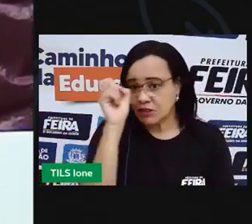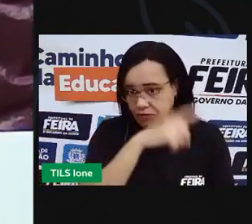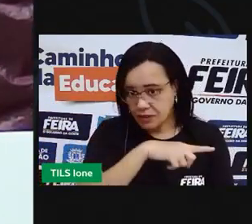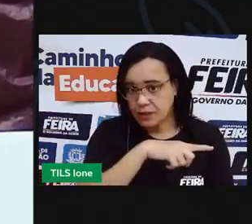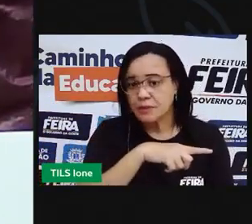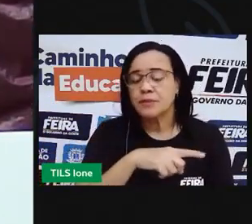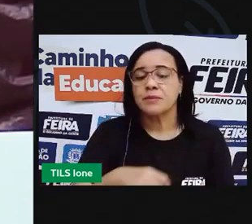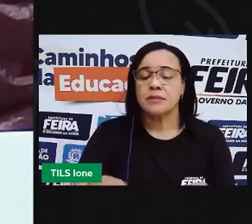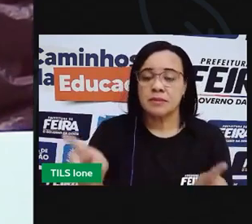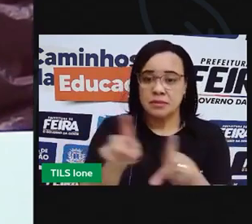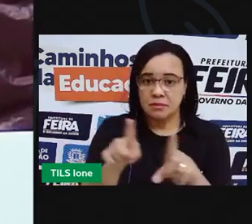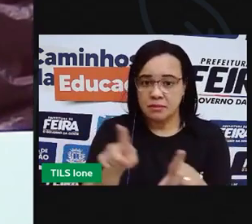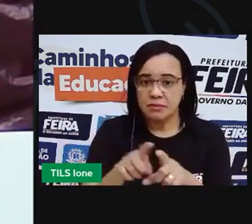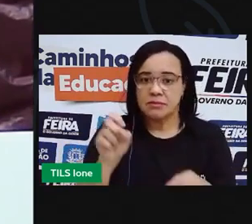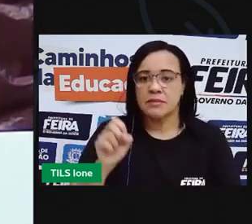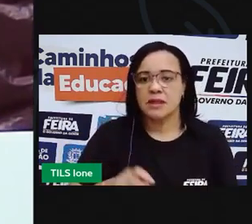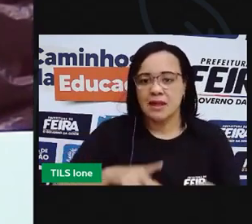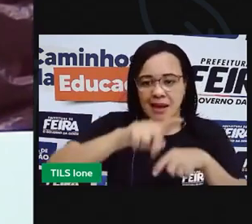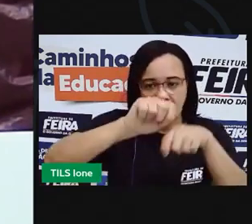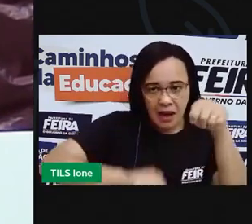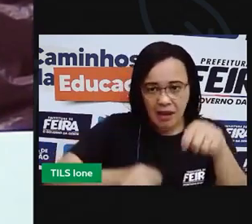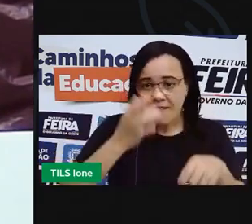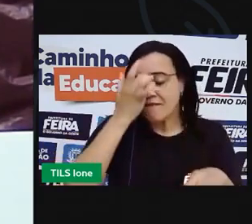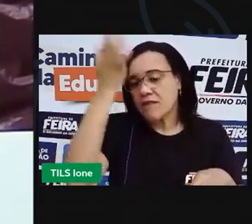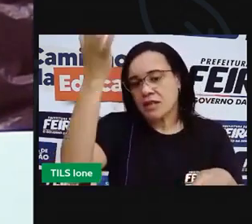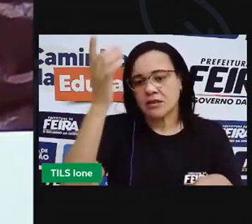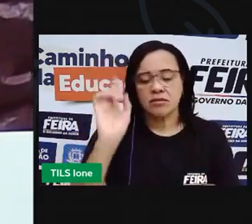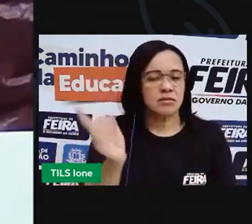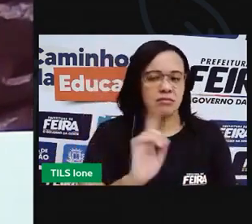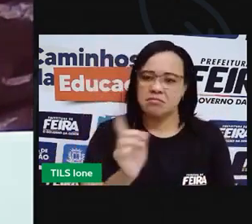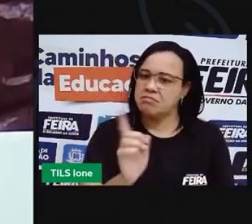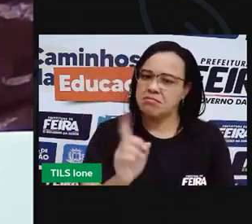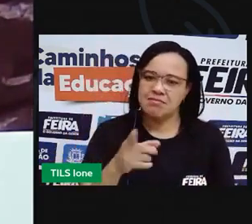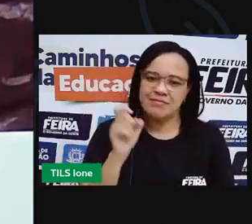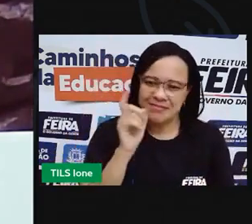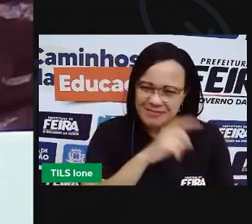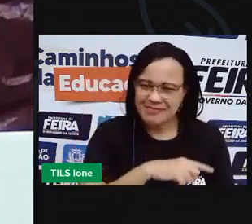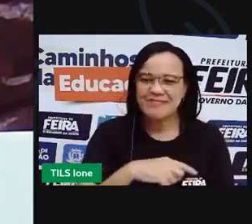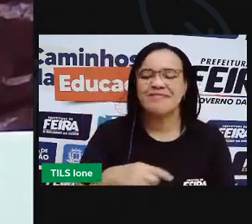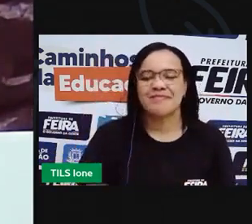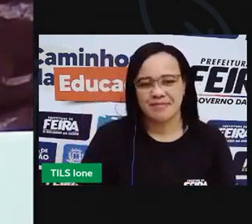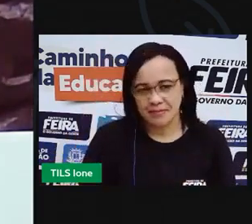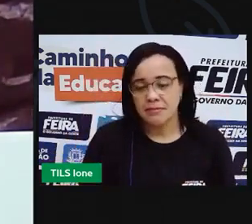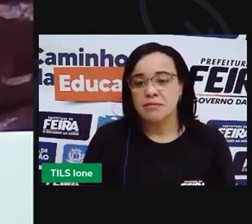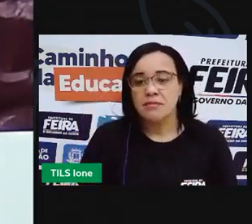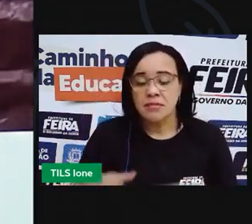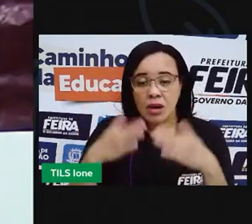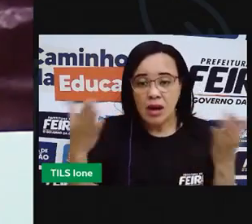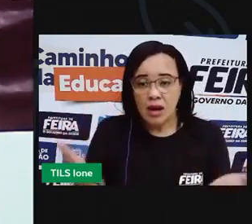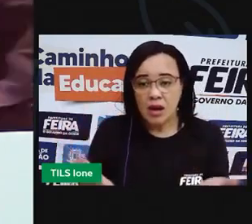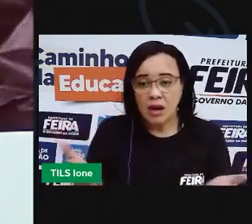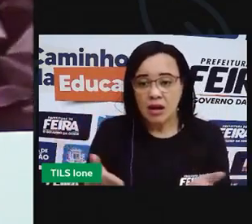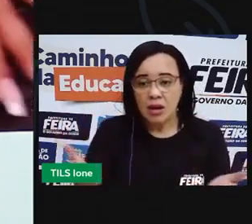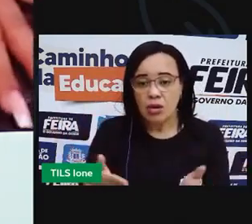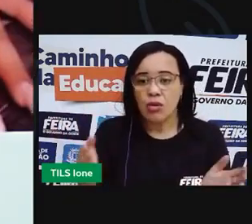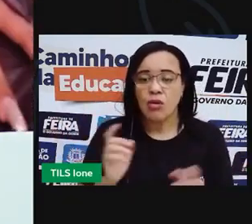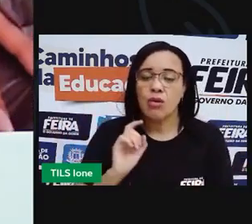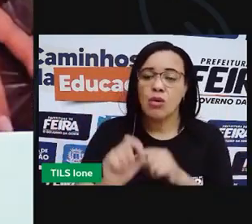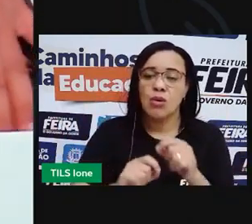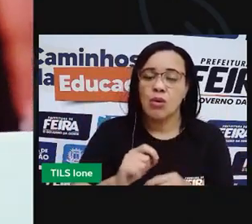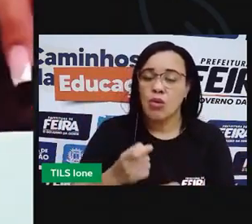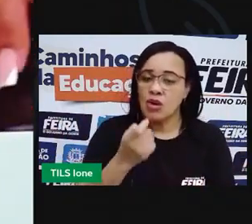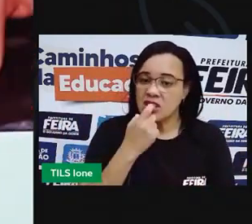ele não vai rasgar com tanta facilidade agora eu quero comparar com você esse